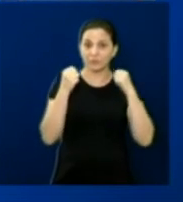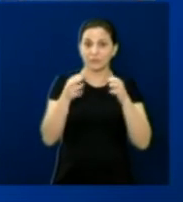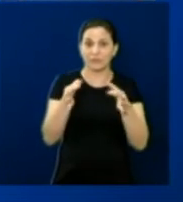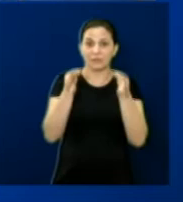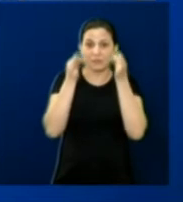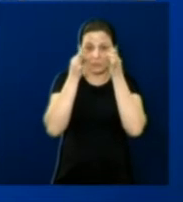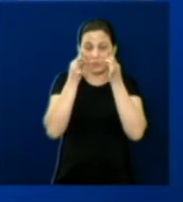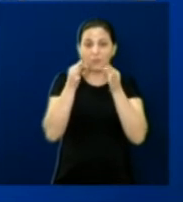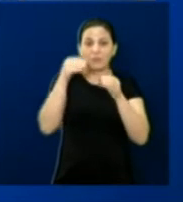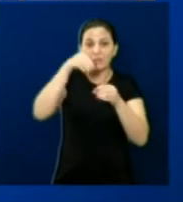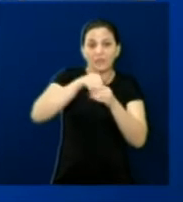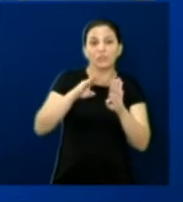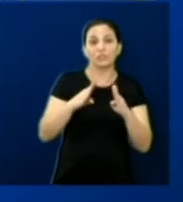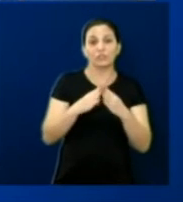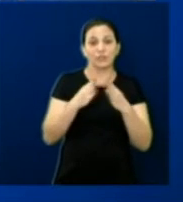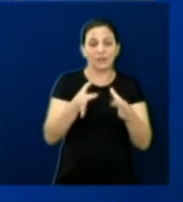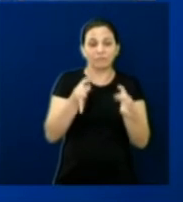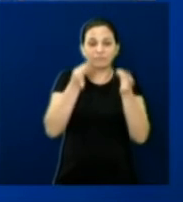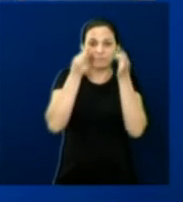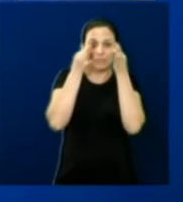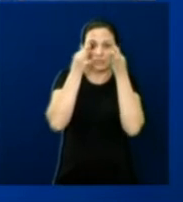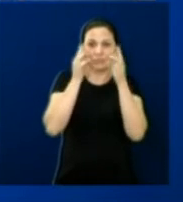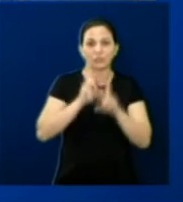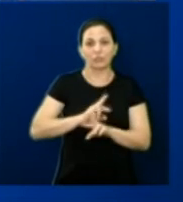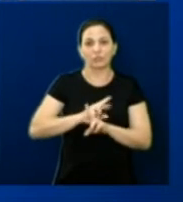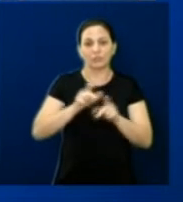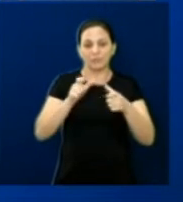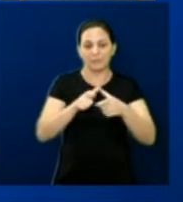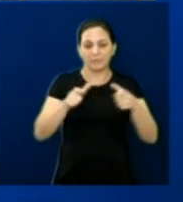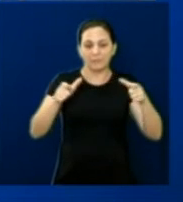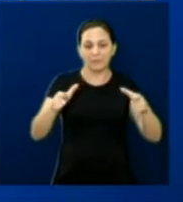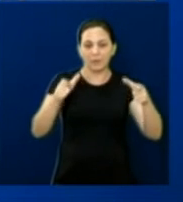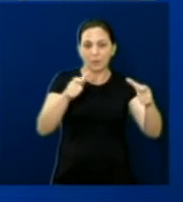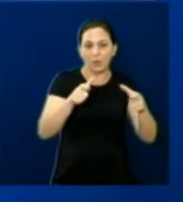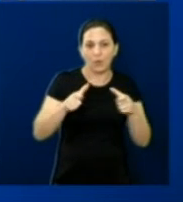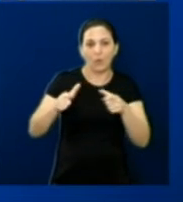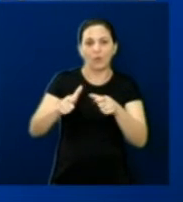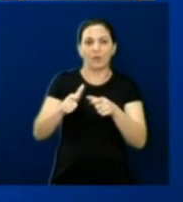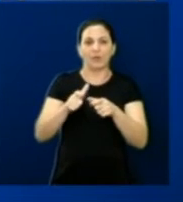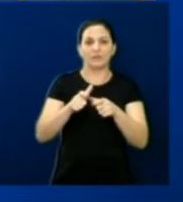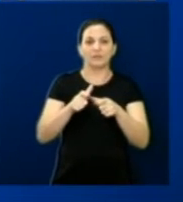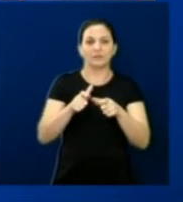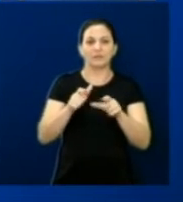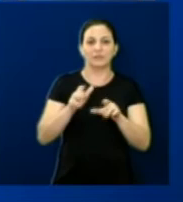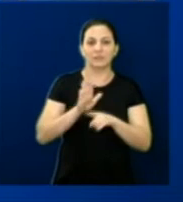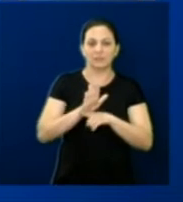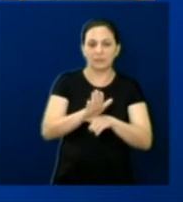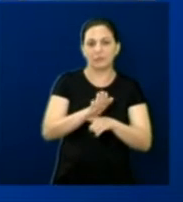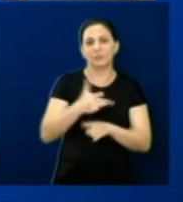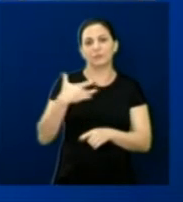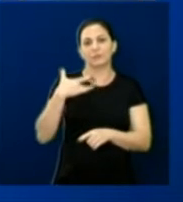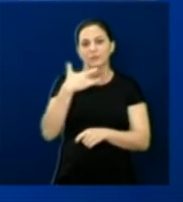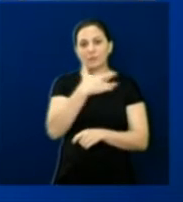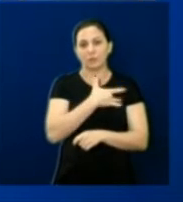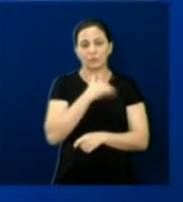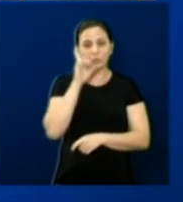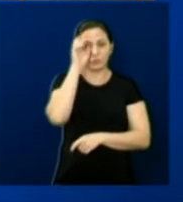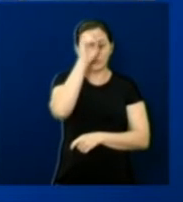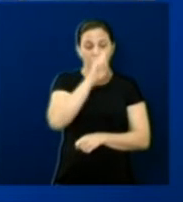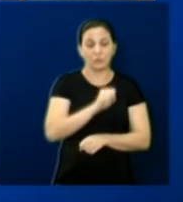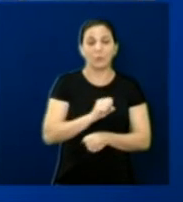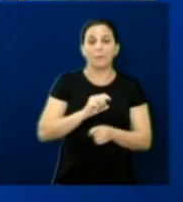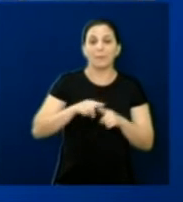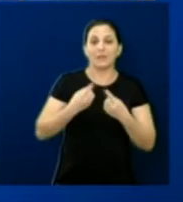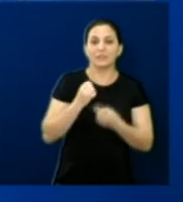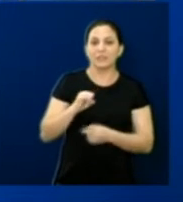realizado em domicílio. É um diferencial que deveria ser ampliado para mais unidades de saúde. Nós sabemos que é difícil, mas se houver mais profissionais